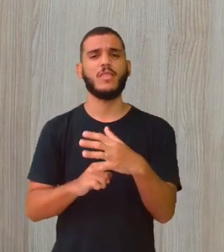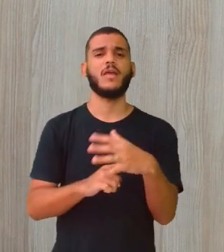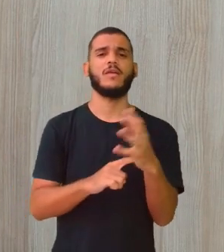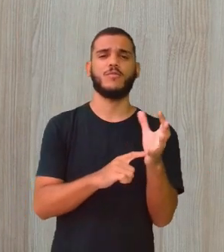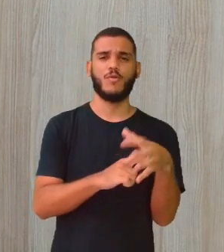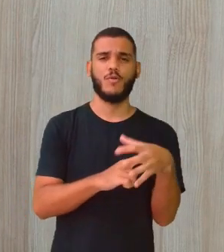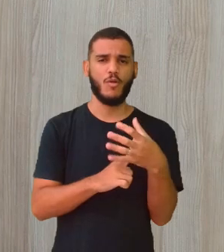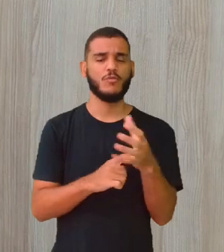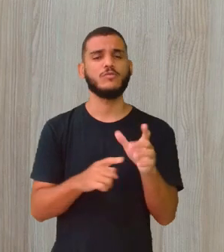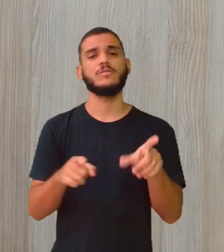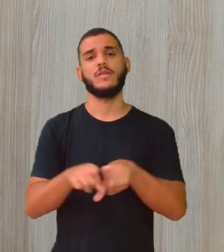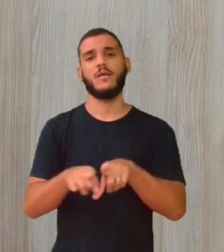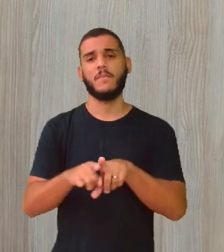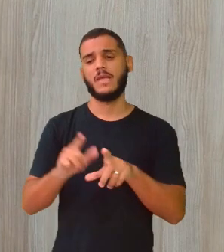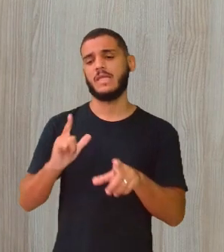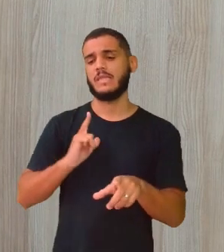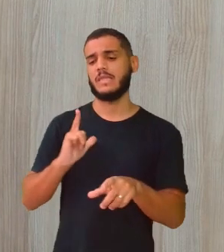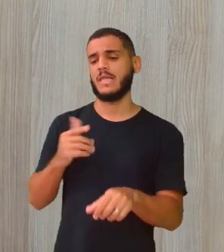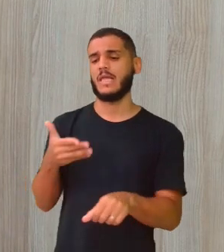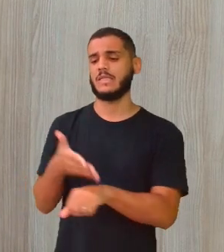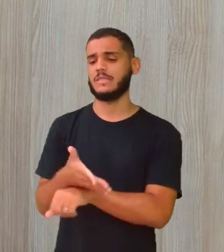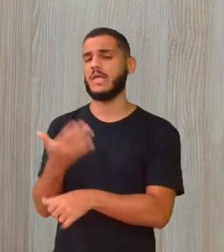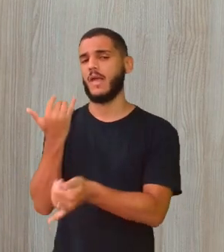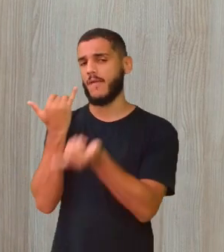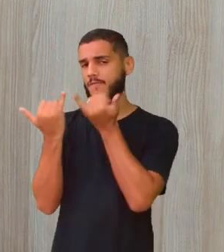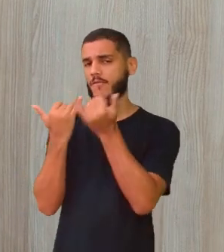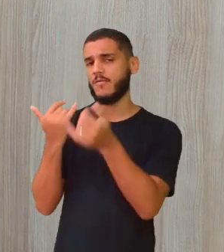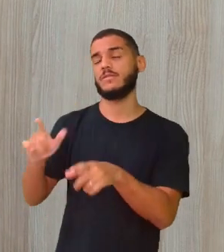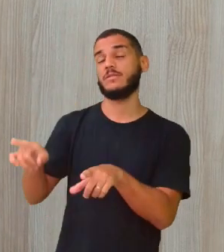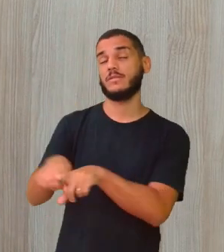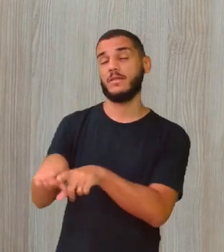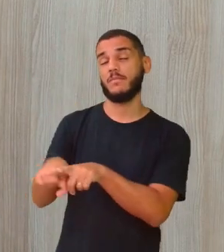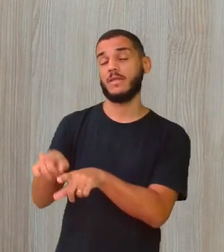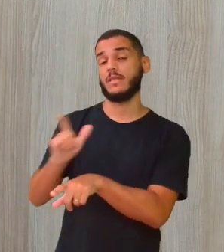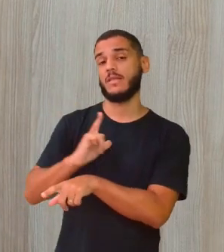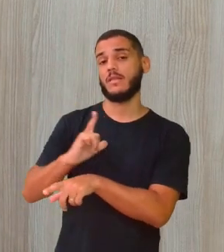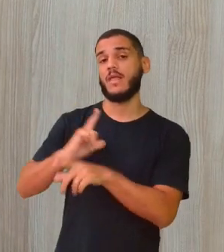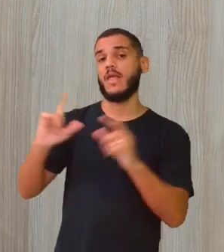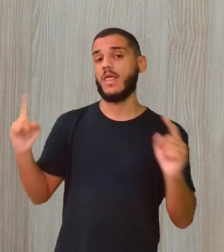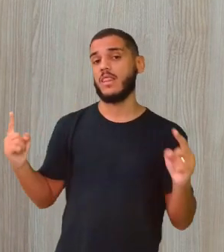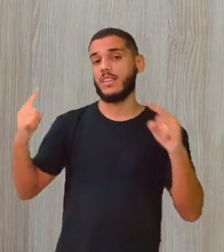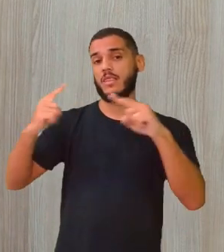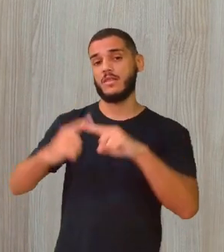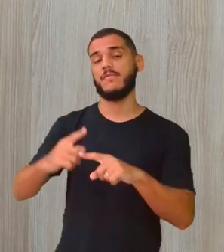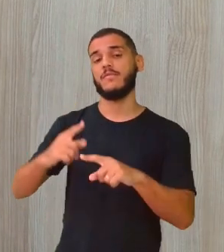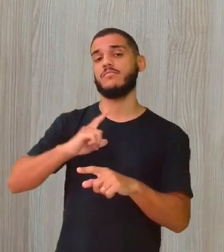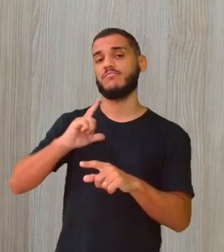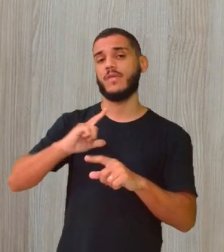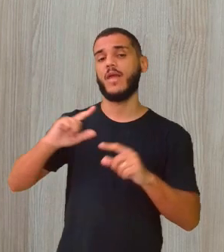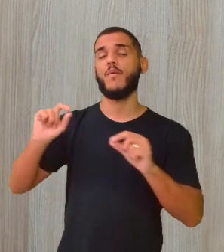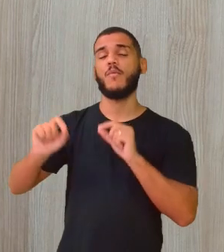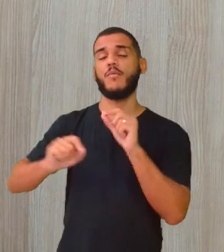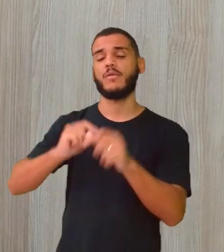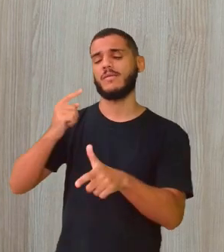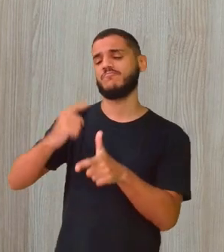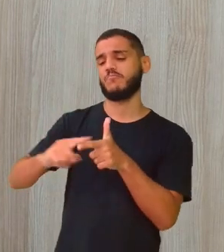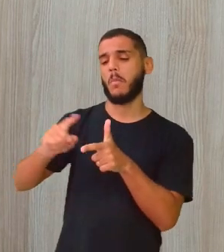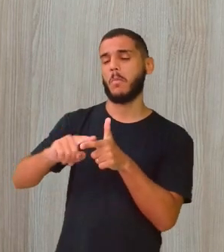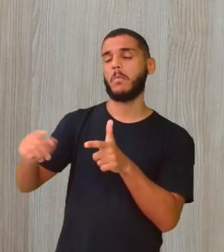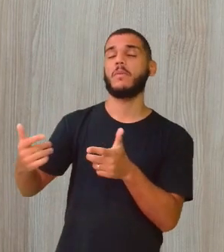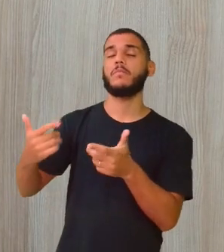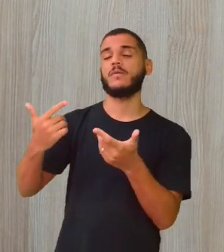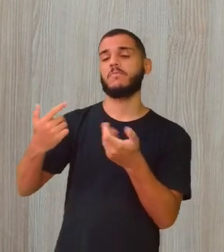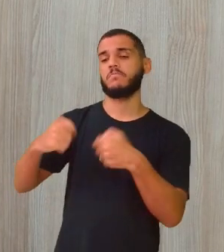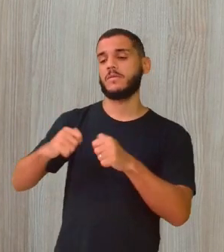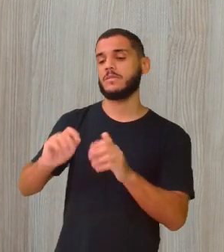acesso, para a gente se informar. Mas, ao mesmo tempo, também tem os desafios, né? As problemáticas que nos trazem. E aí,